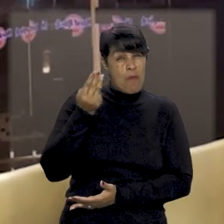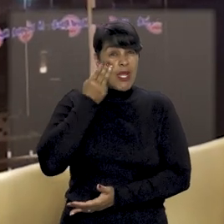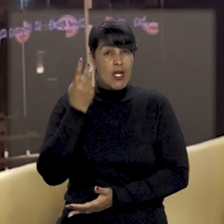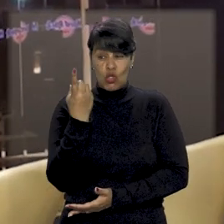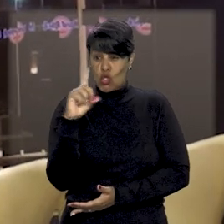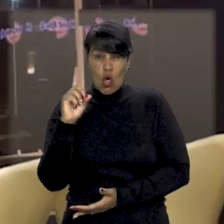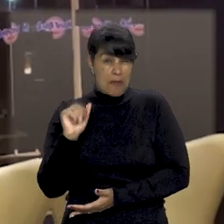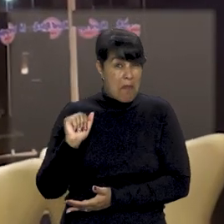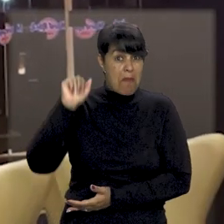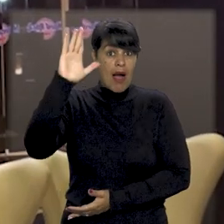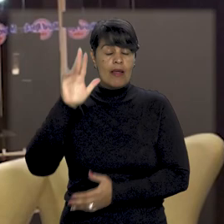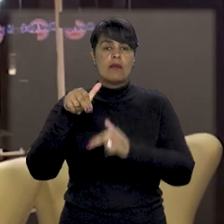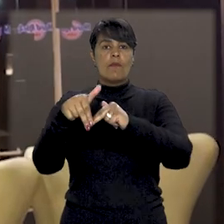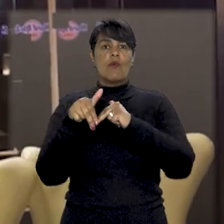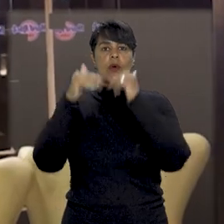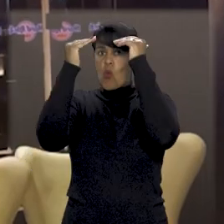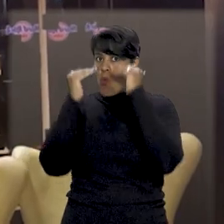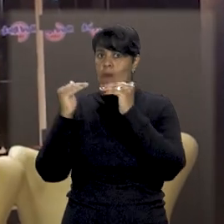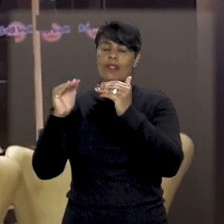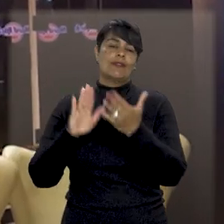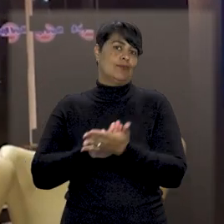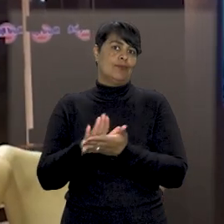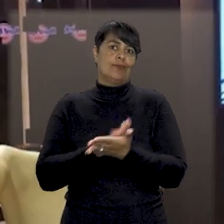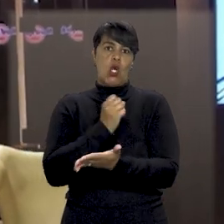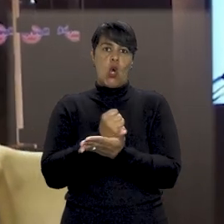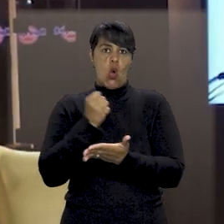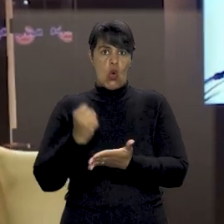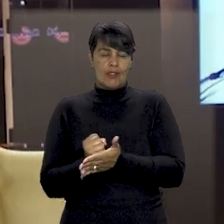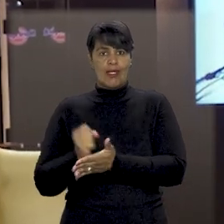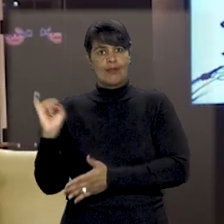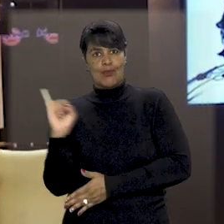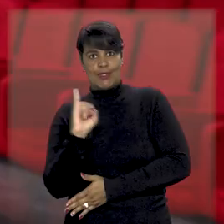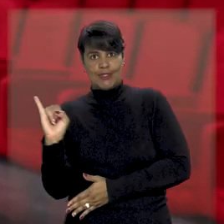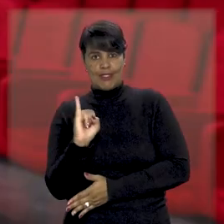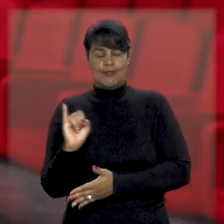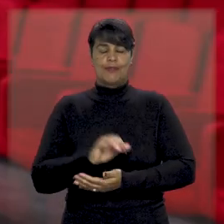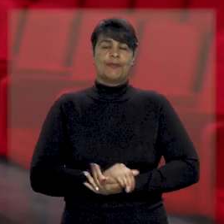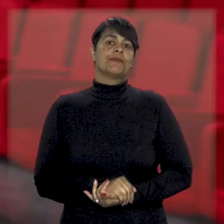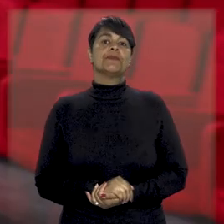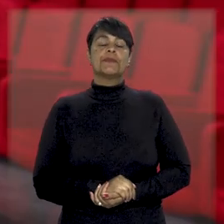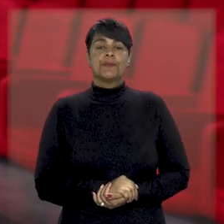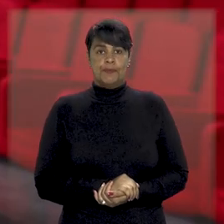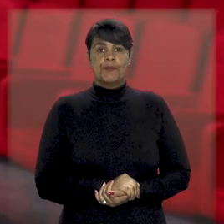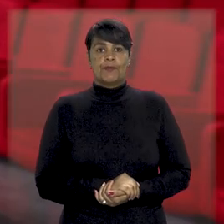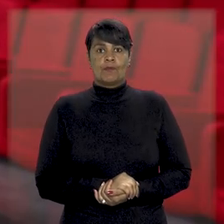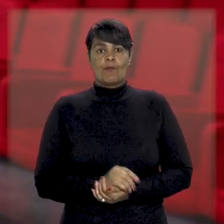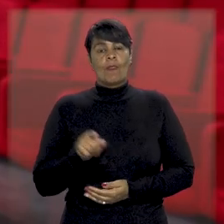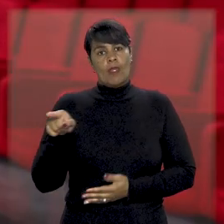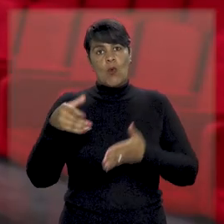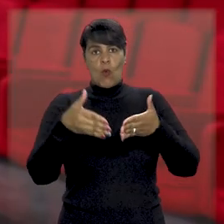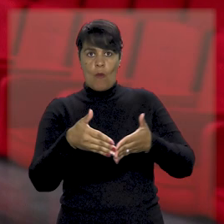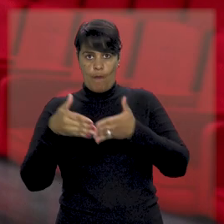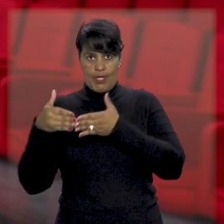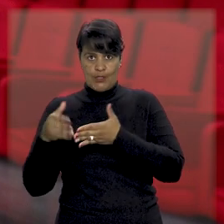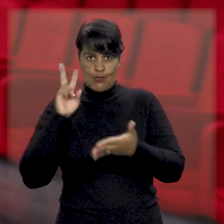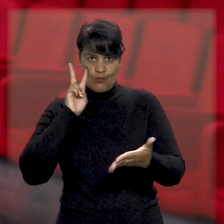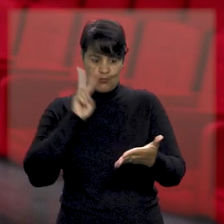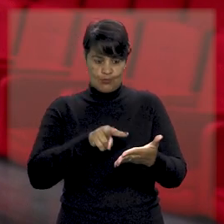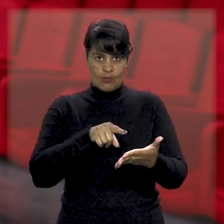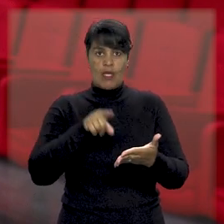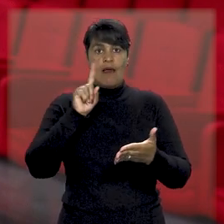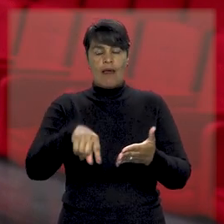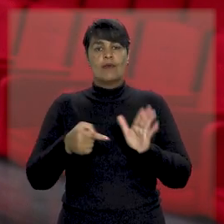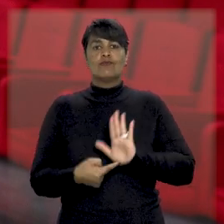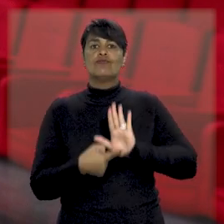devido ao descumprimento de contrato internacional de subfranqueamento. O pedido de homologação foi apresentado pela Perla